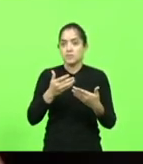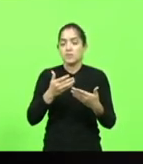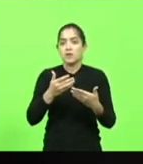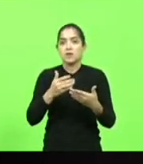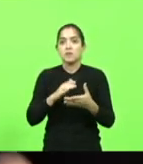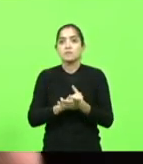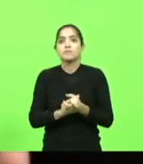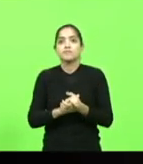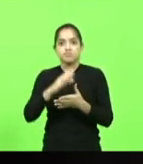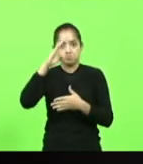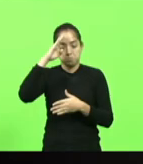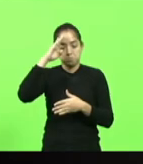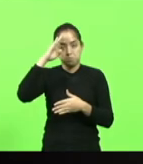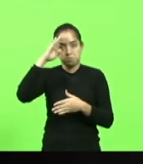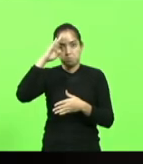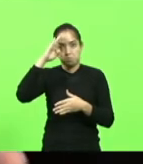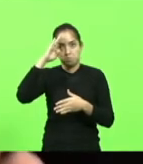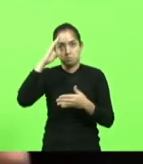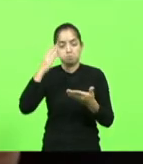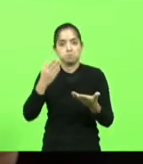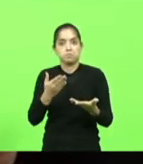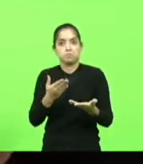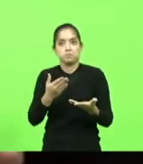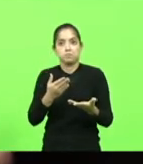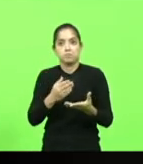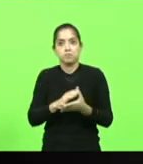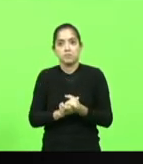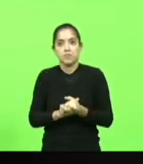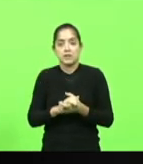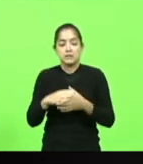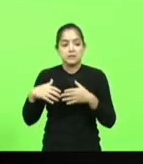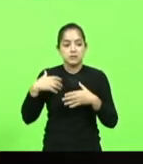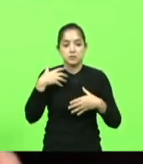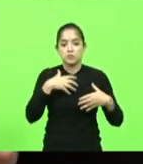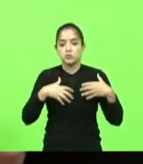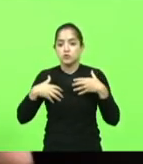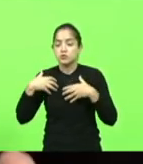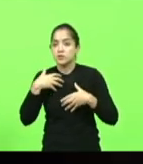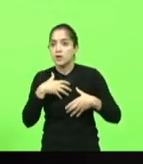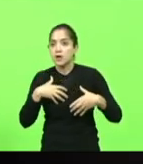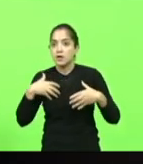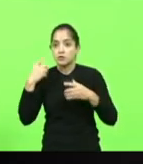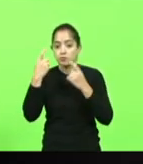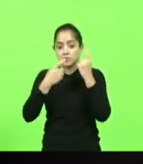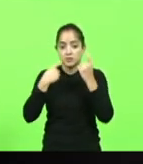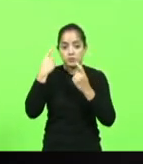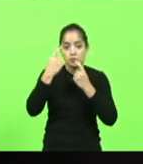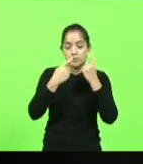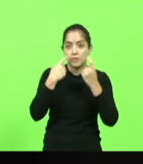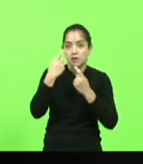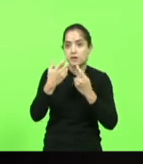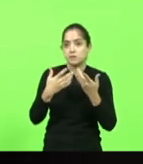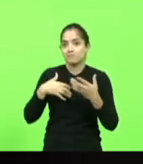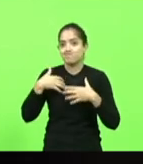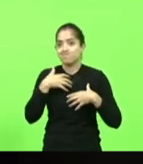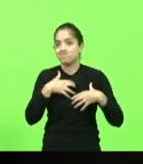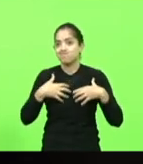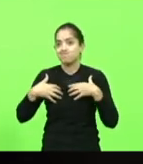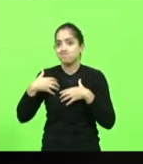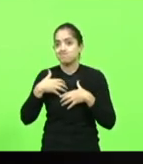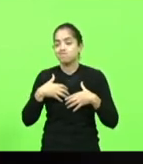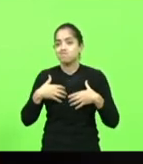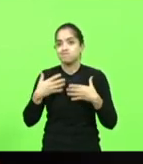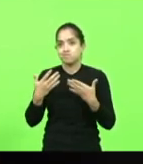extremamente angustiados a ponto de explodir tem nossos